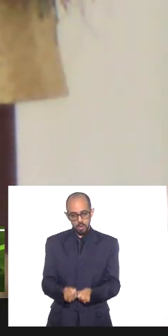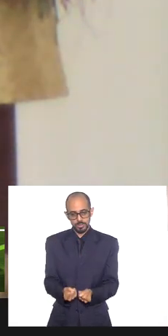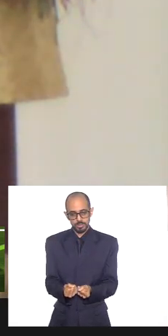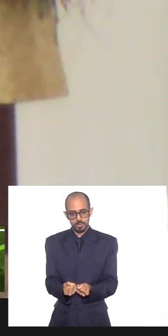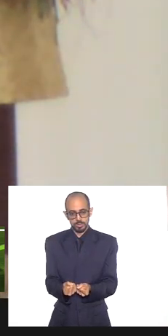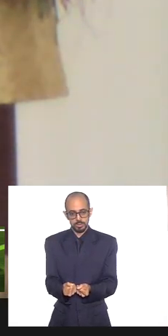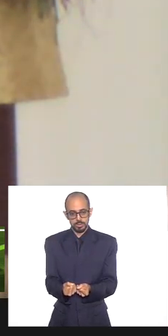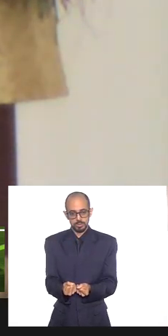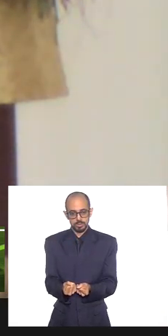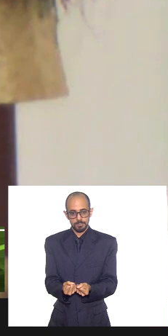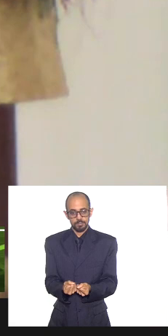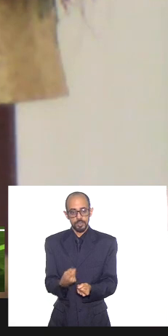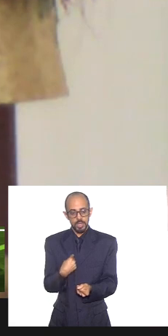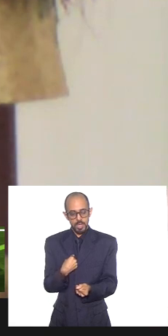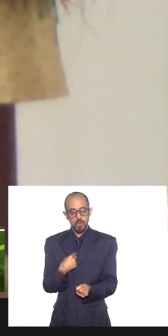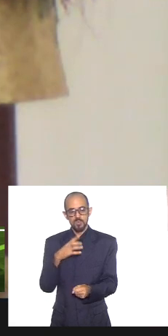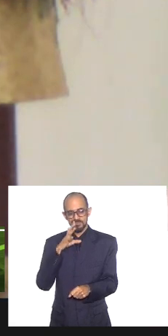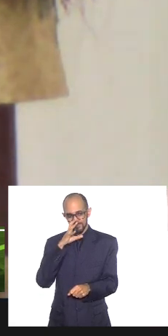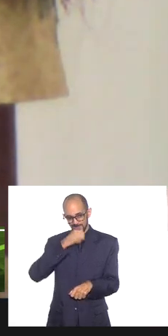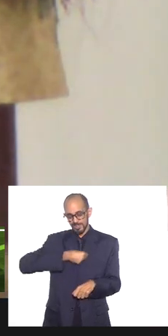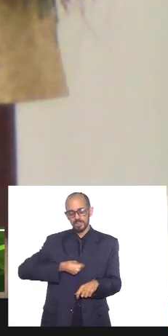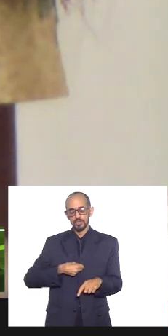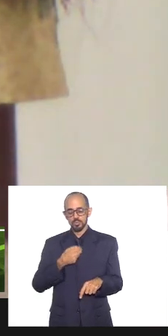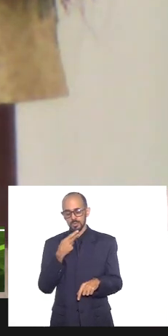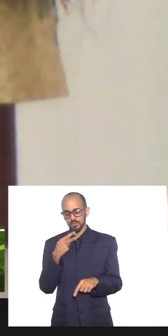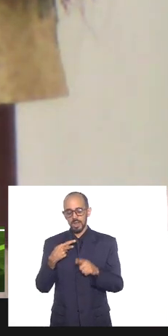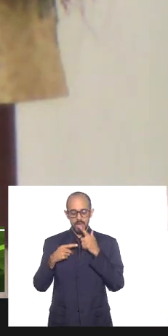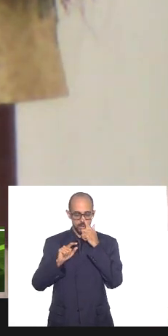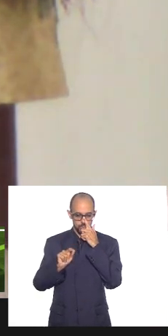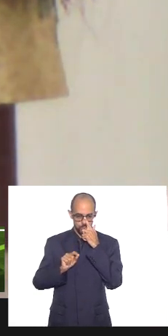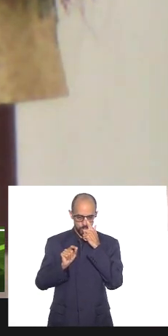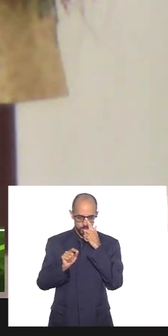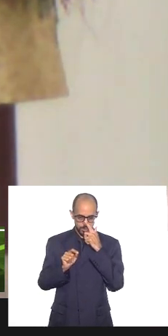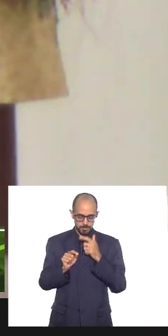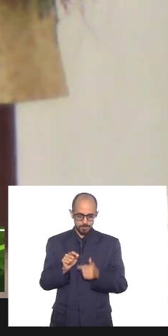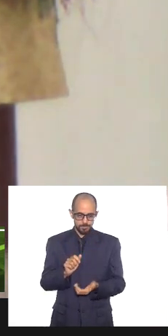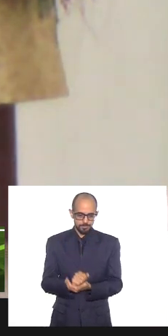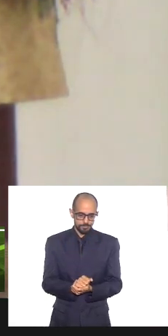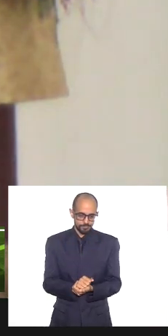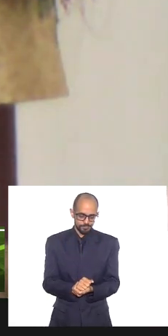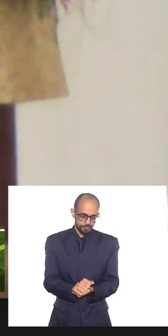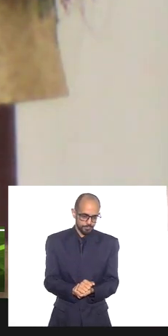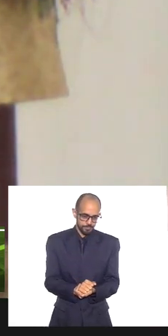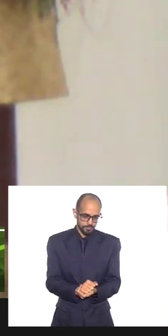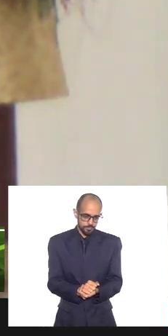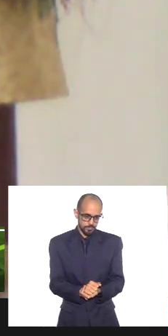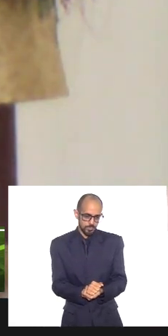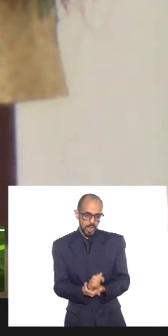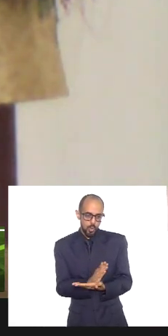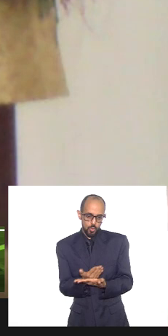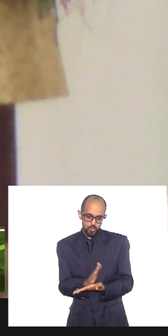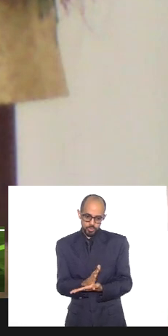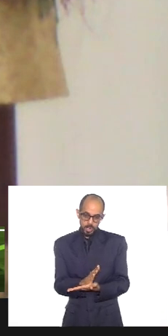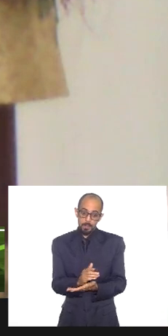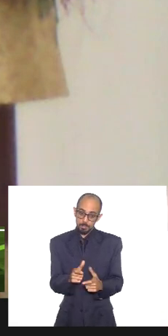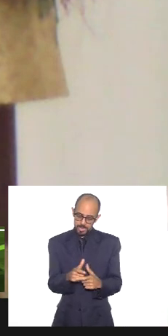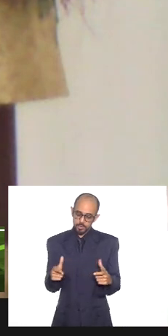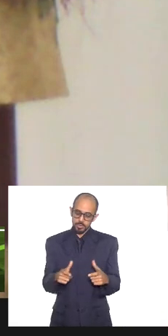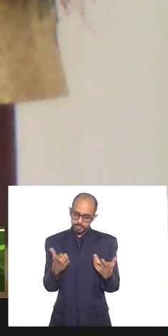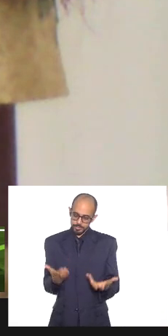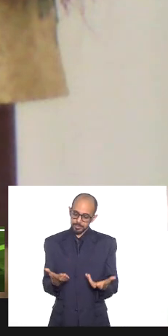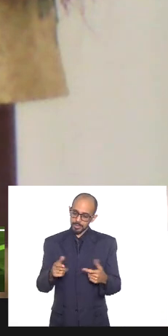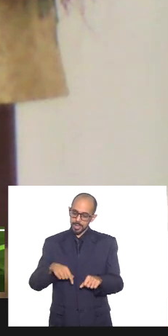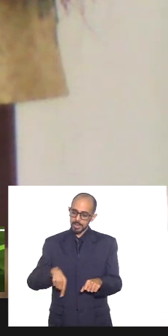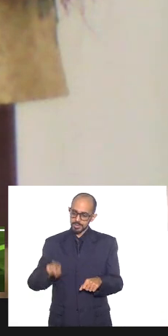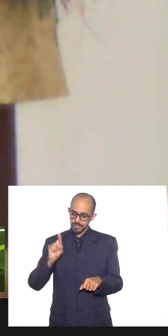para dizer que e aí claro tem muita gente que quer ir para o céu a questão dos